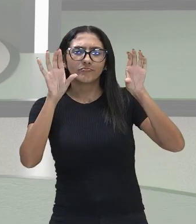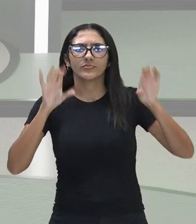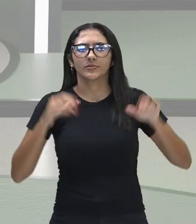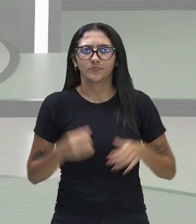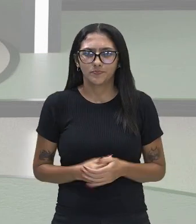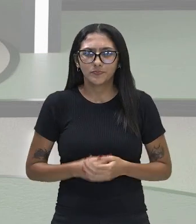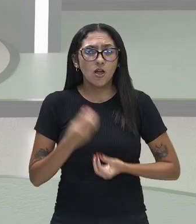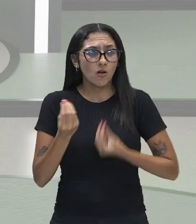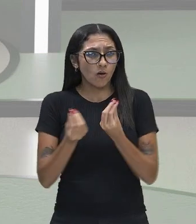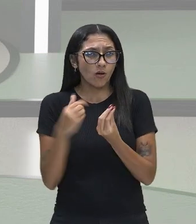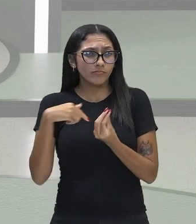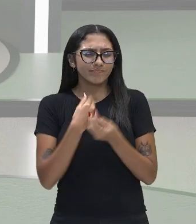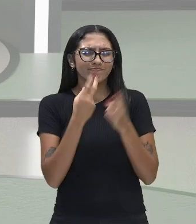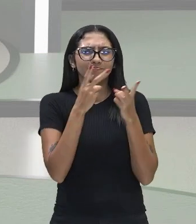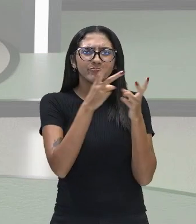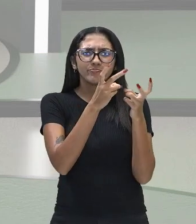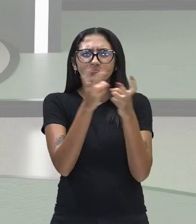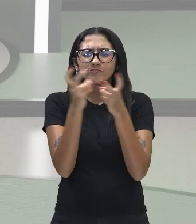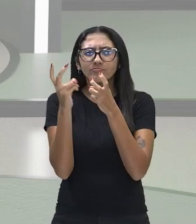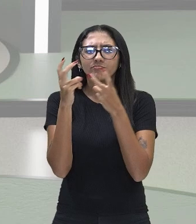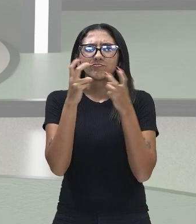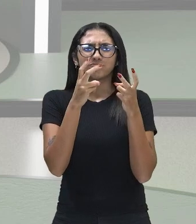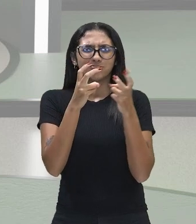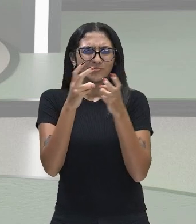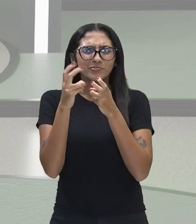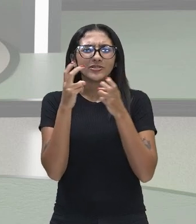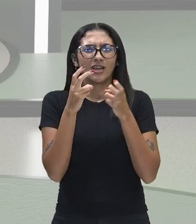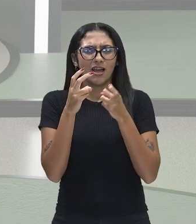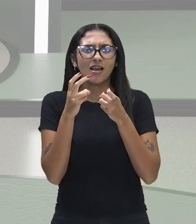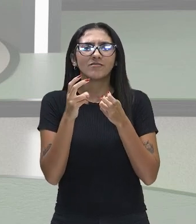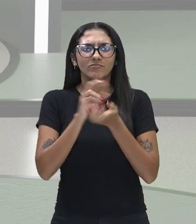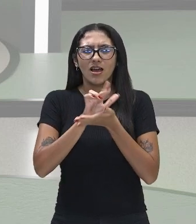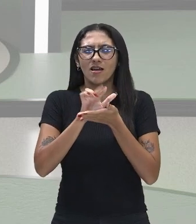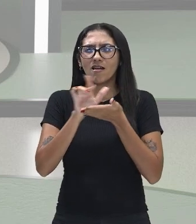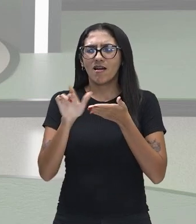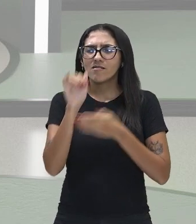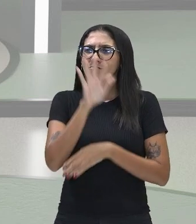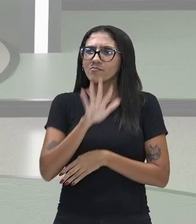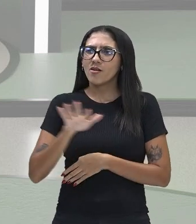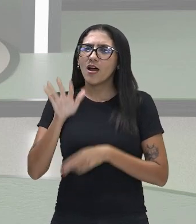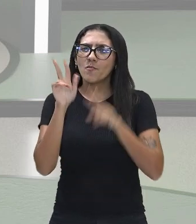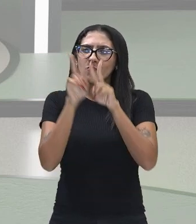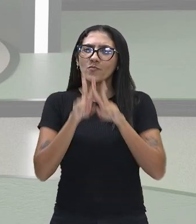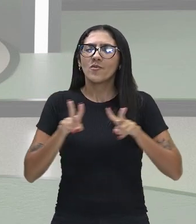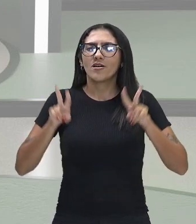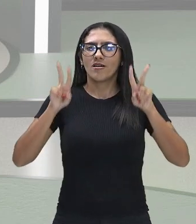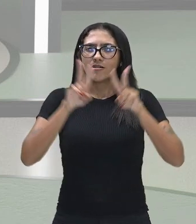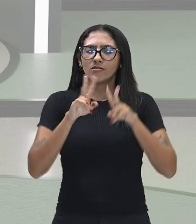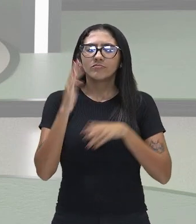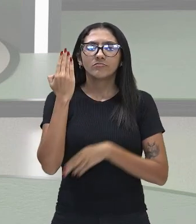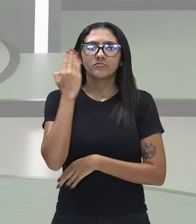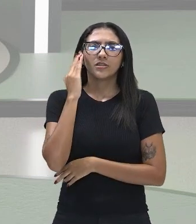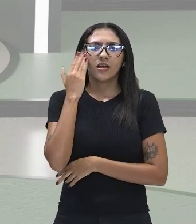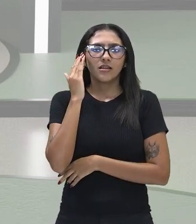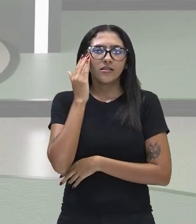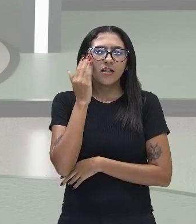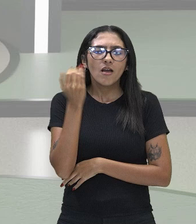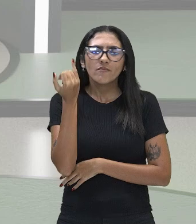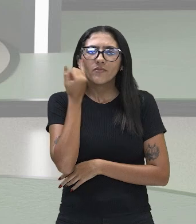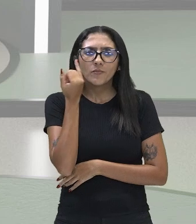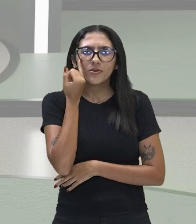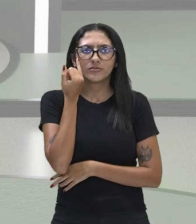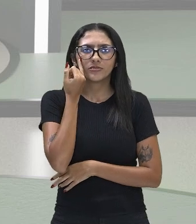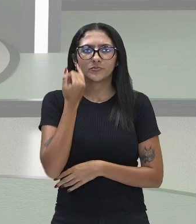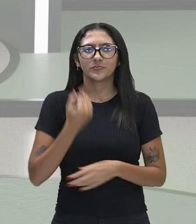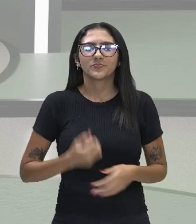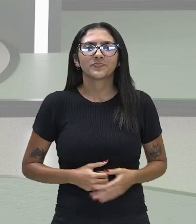notar tudo isso? Eu consigo perceber, de certa forma, visualizar e entender isso que está à frente.